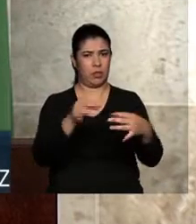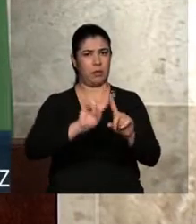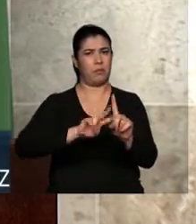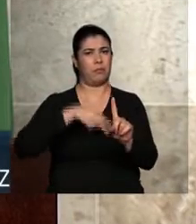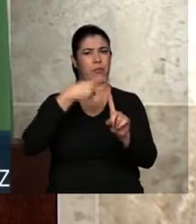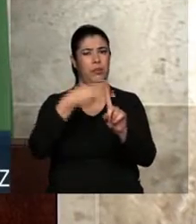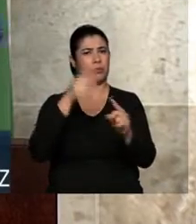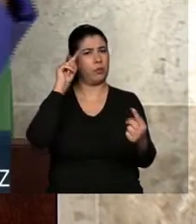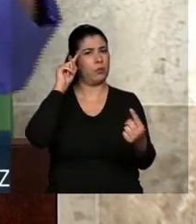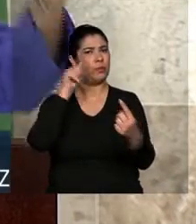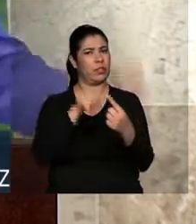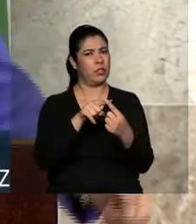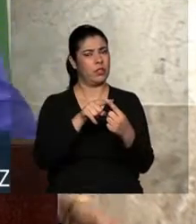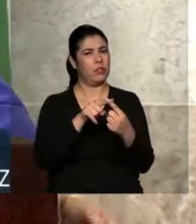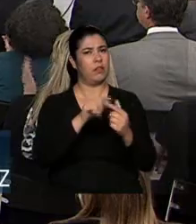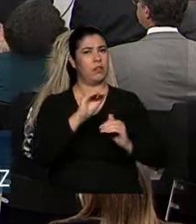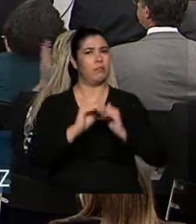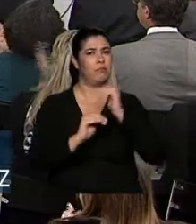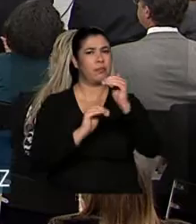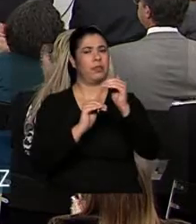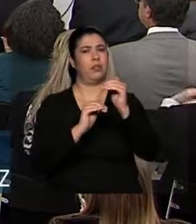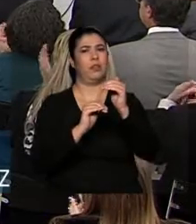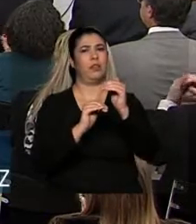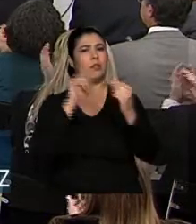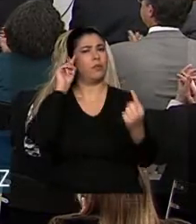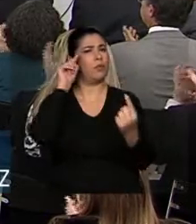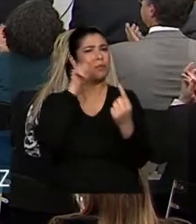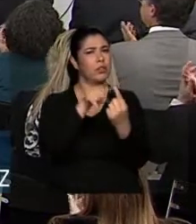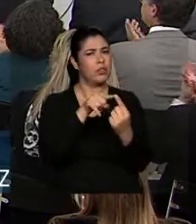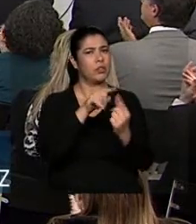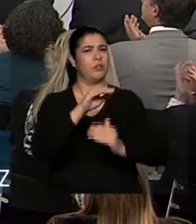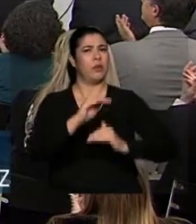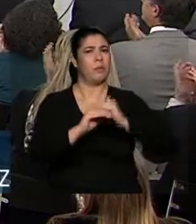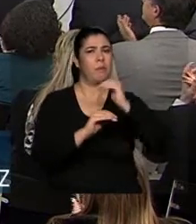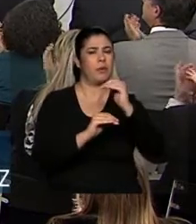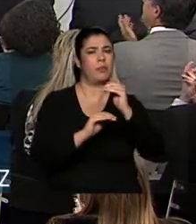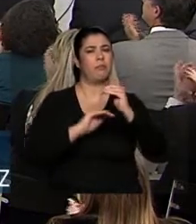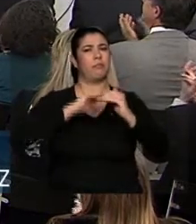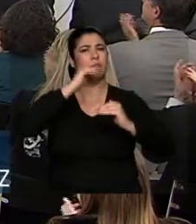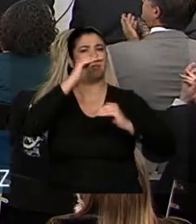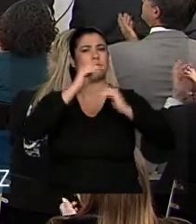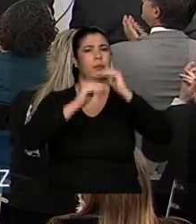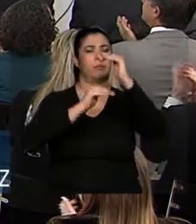meta. Quando a gente atingir a meta, nós dobramos a meta.